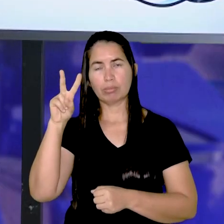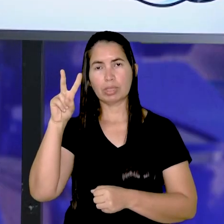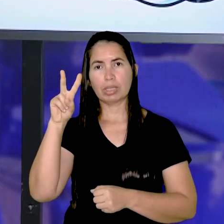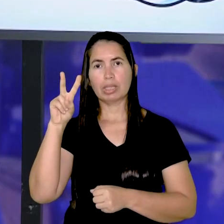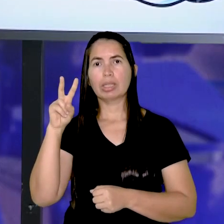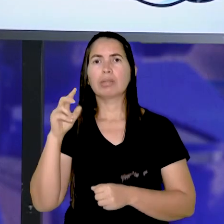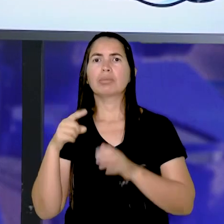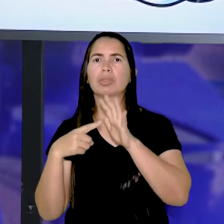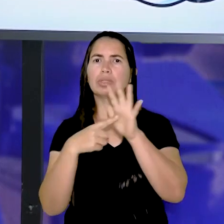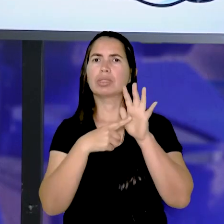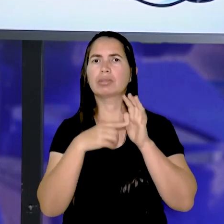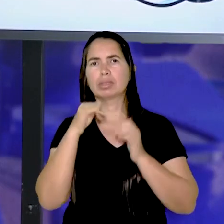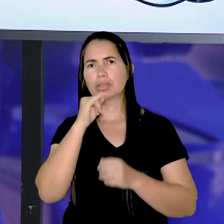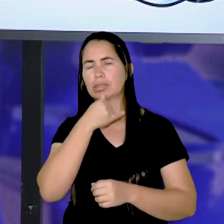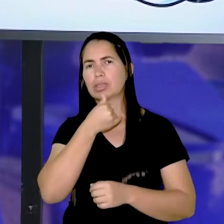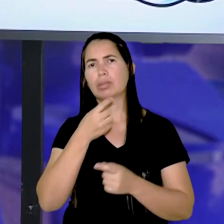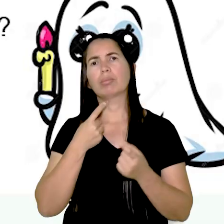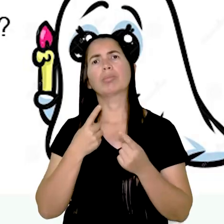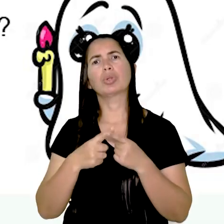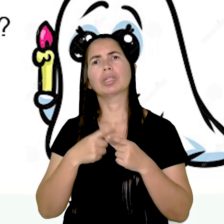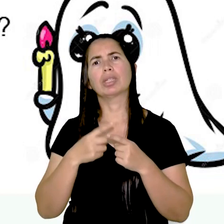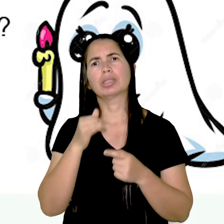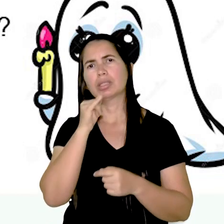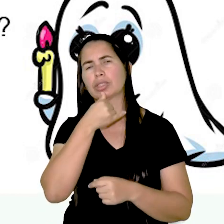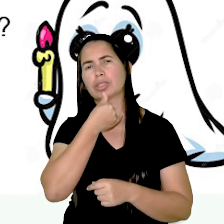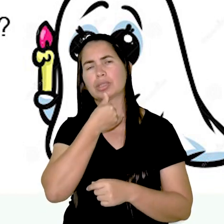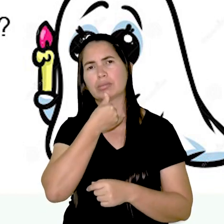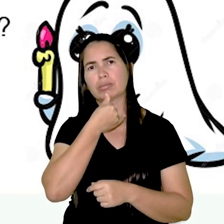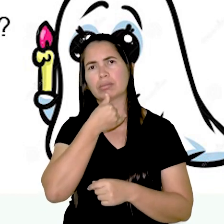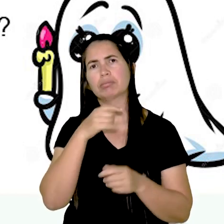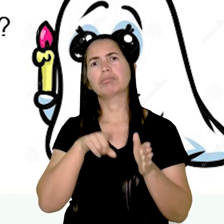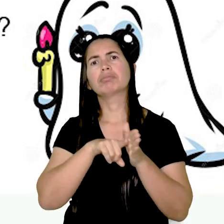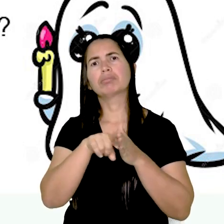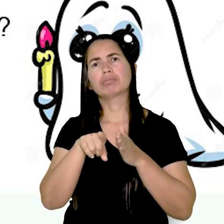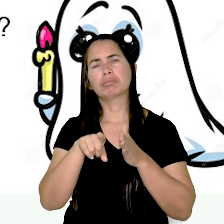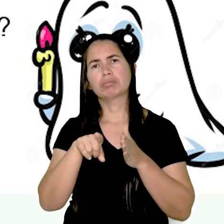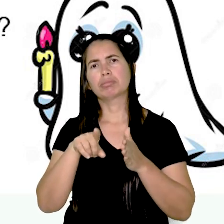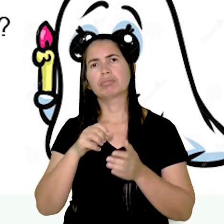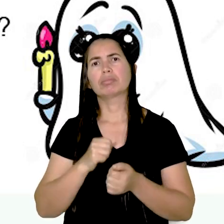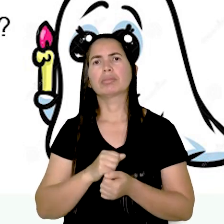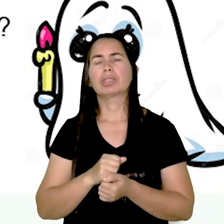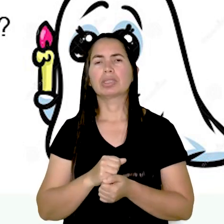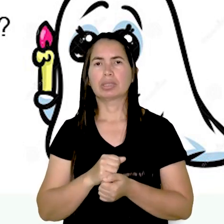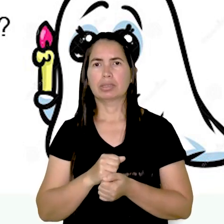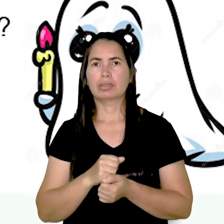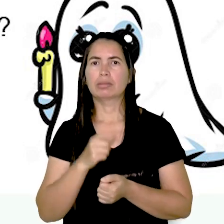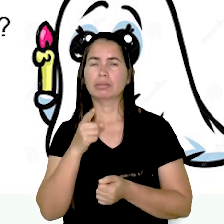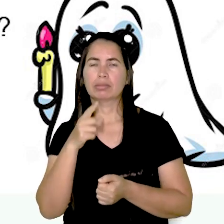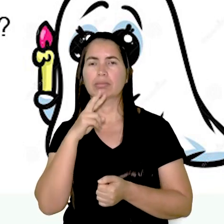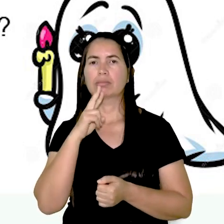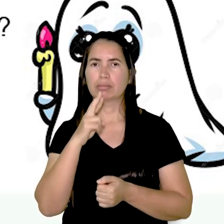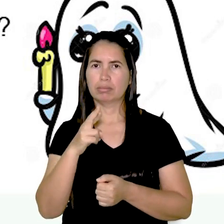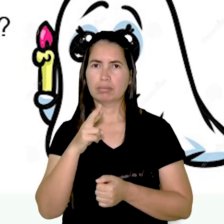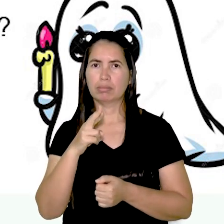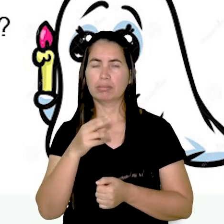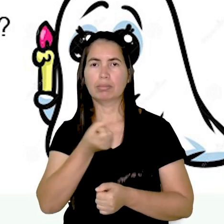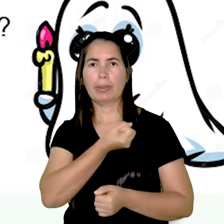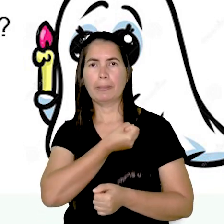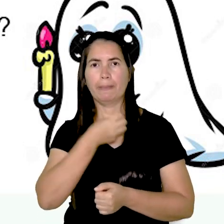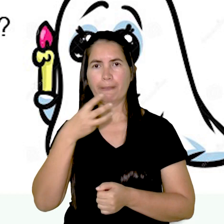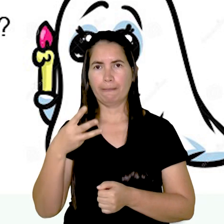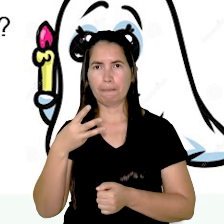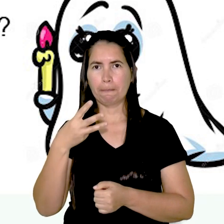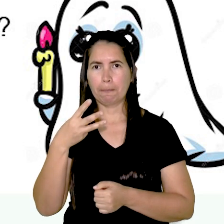demonstravam uma tristeza. Qual o motivo dessa tristeza? Essa a pergunta que eu faço a vocês e vocês vão me responder no quesito número três.